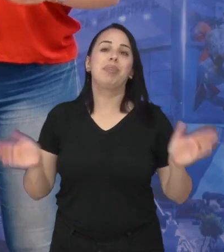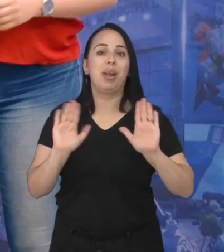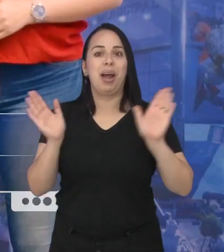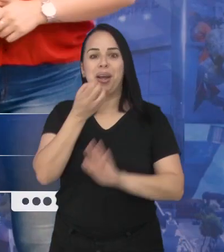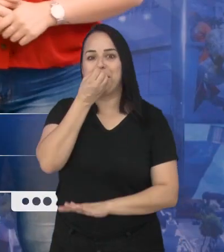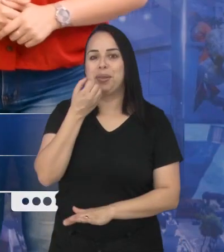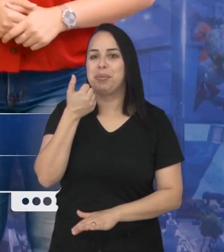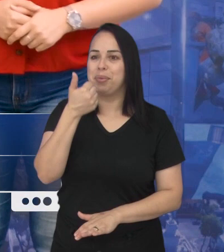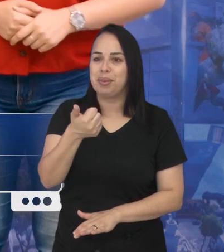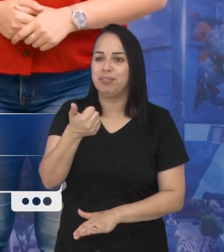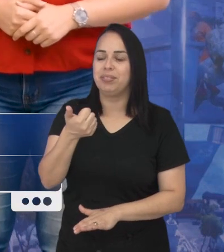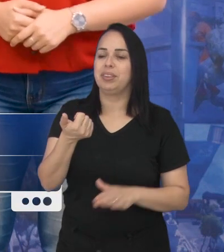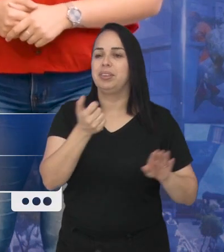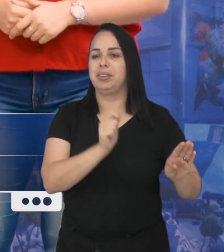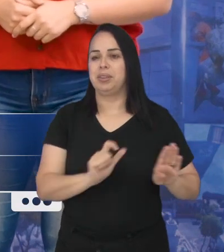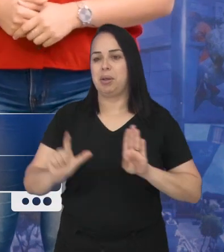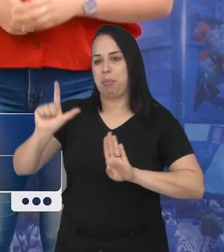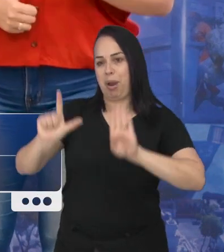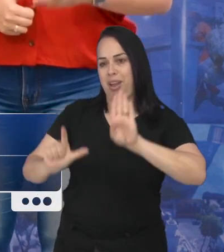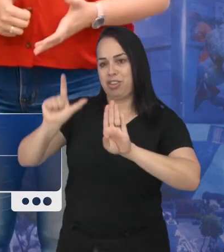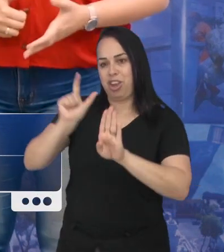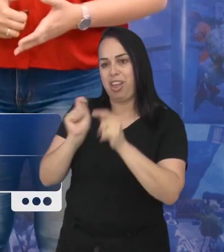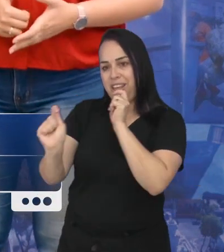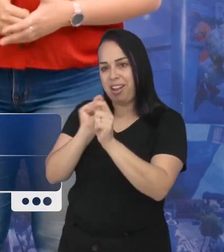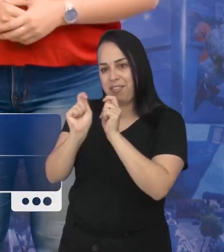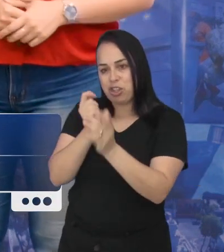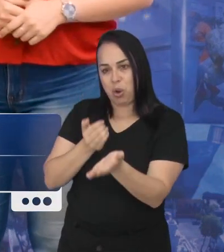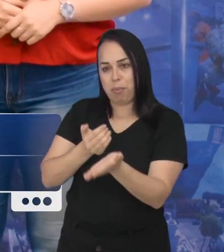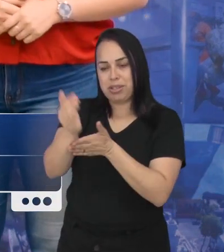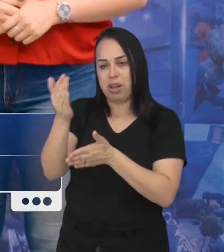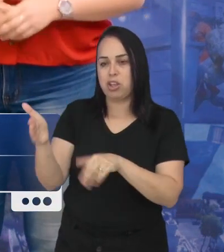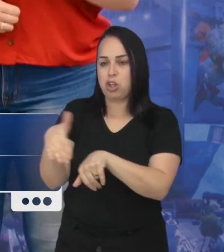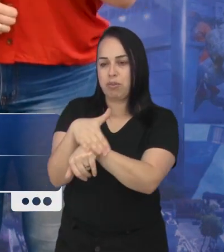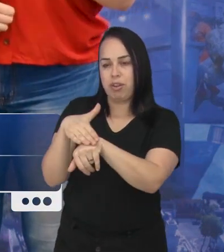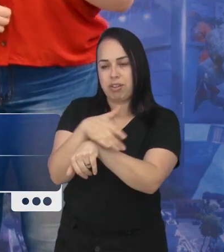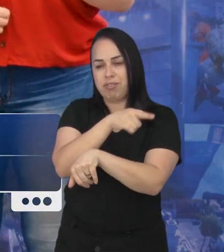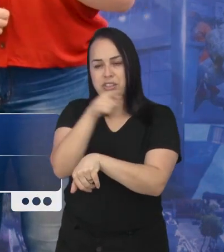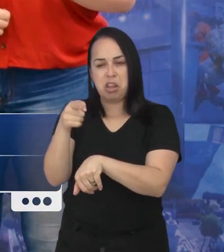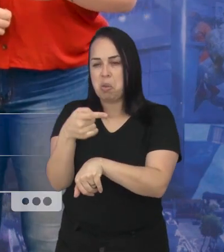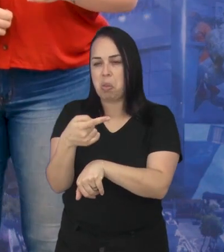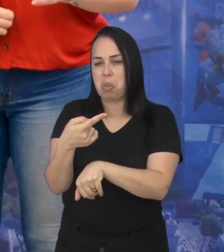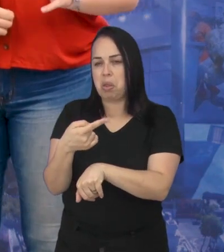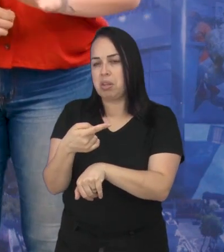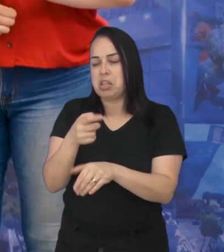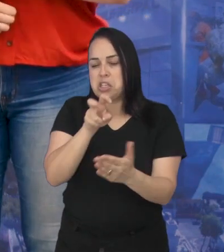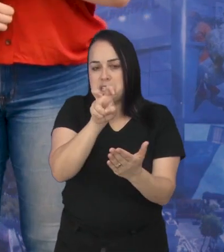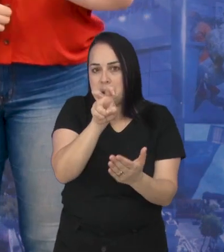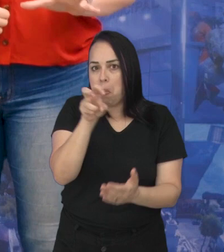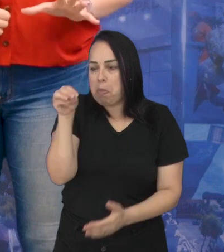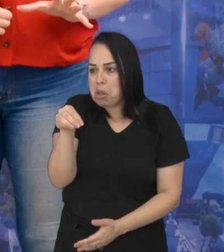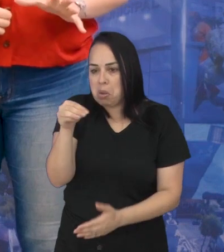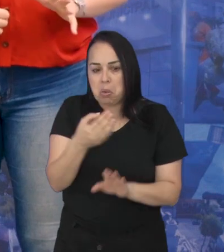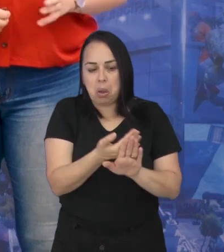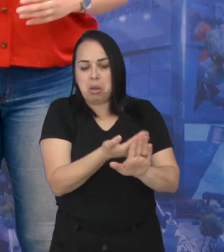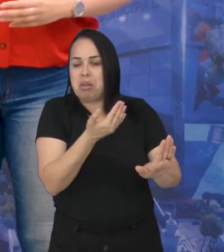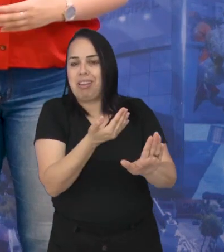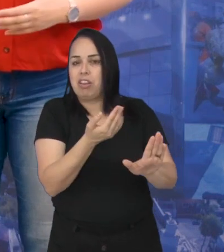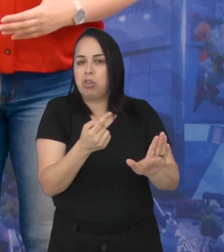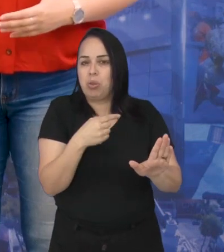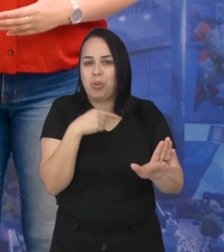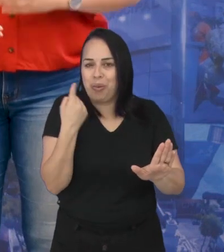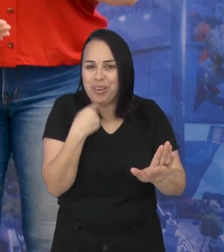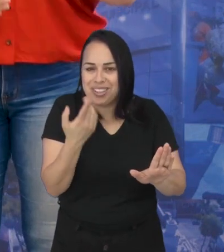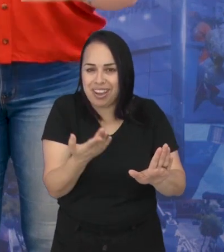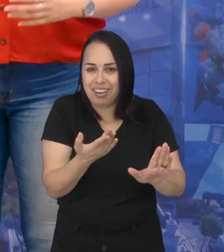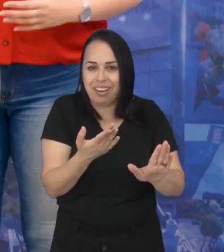Olá, tudo bem com você? Boletim Entrevista está no ar. E hoje essa conversa é para você que não consegue passar cinco minutinhos sem olhar o